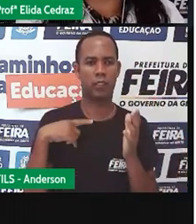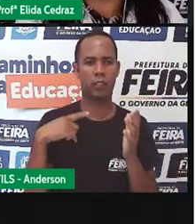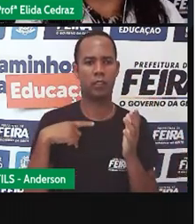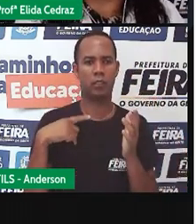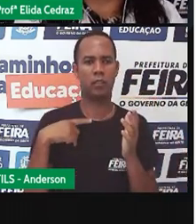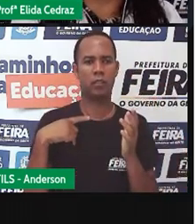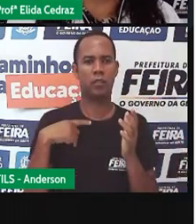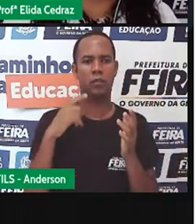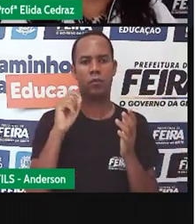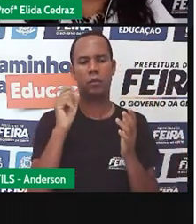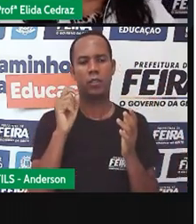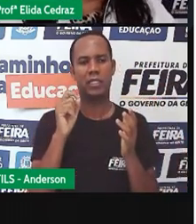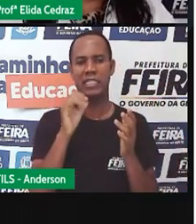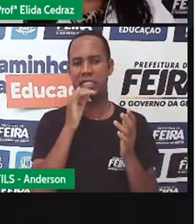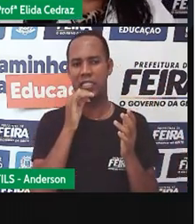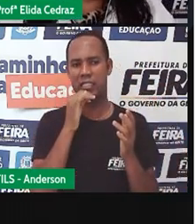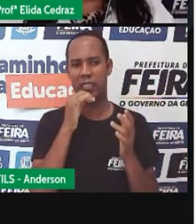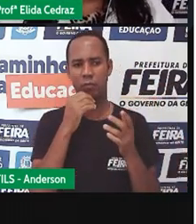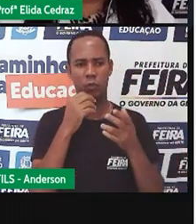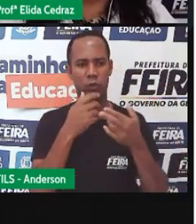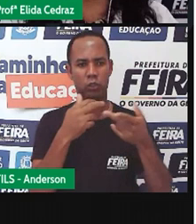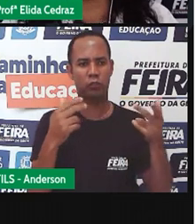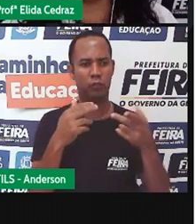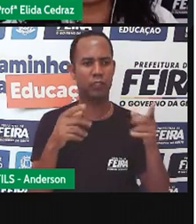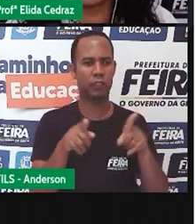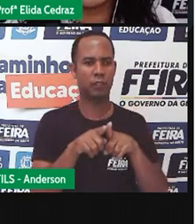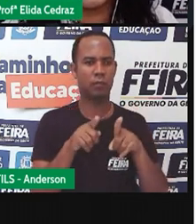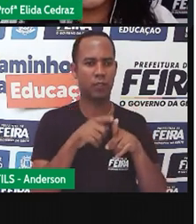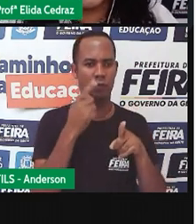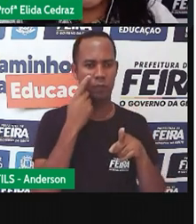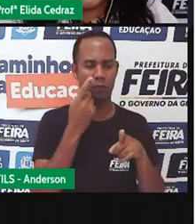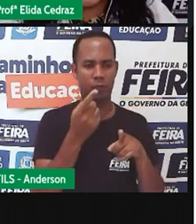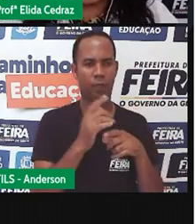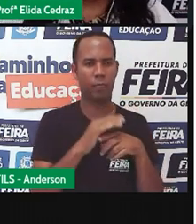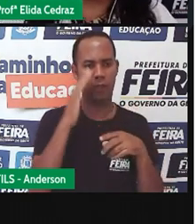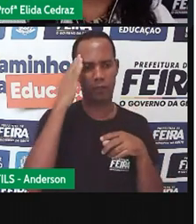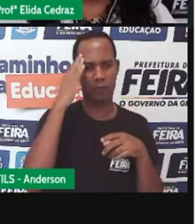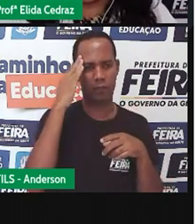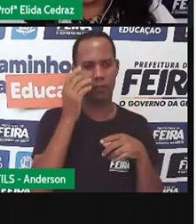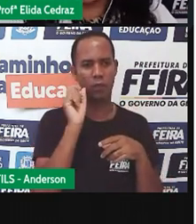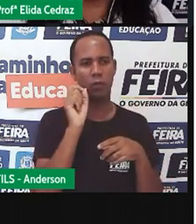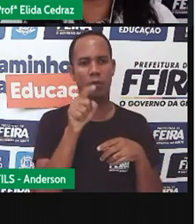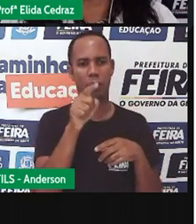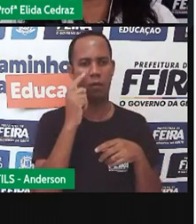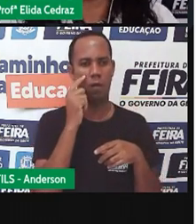notícias extras e temos o rodapém. Agora nós vamos entender esses pedacinhos.